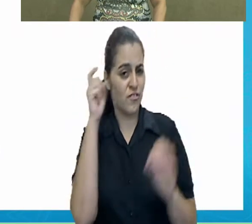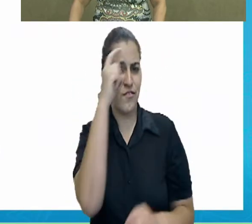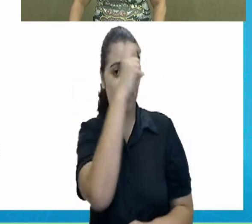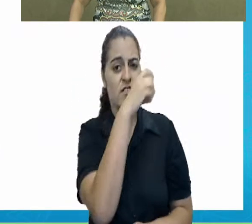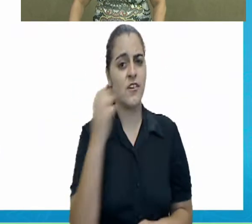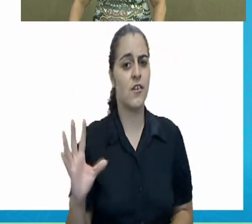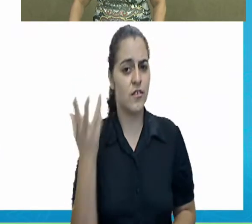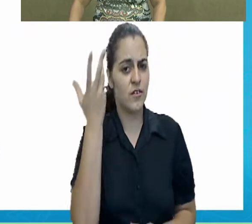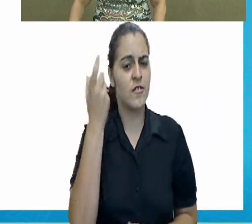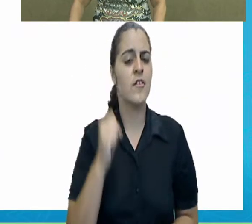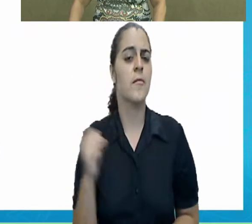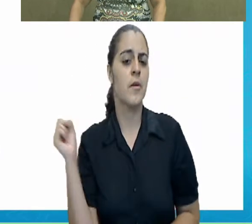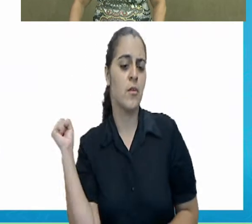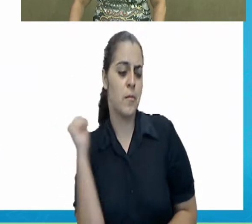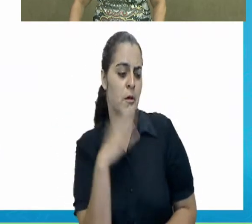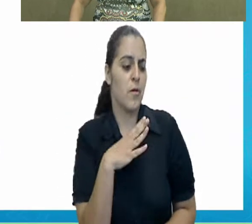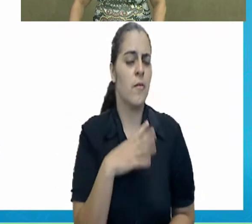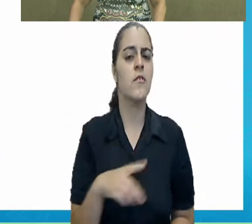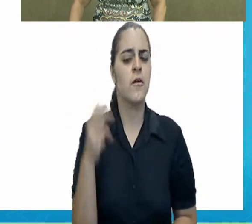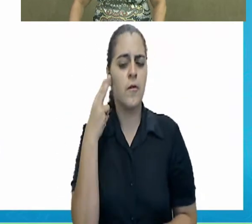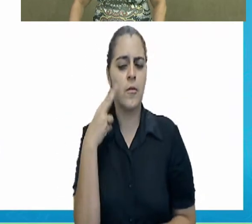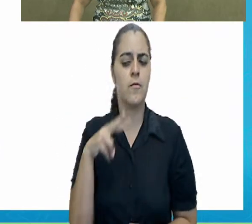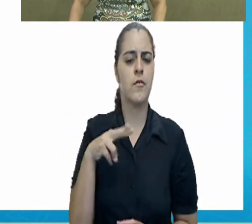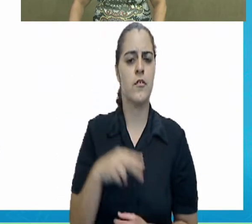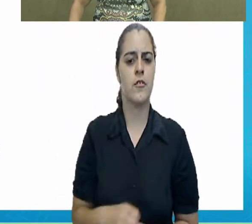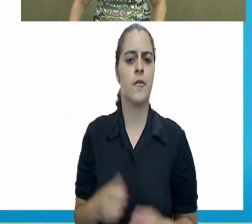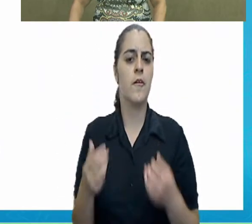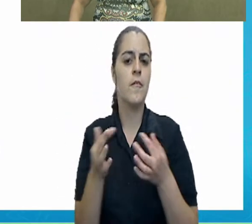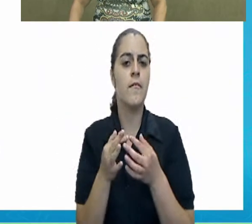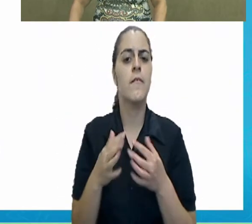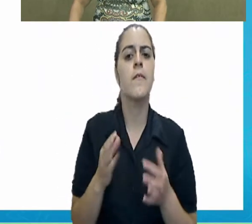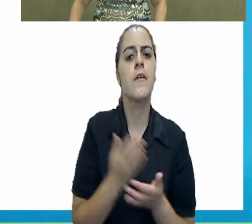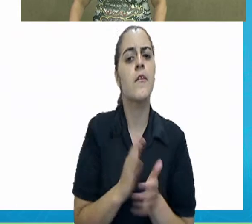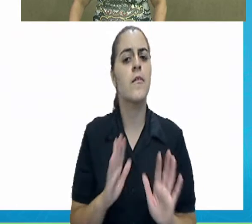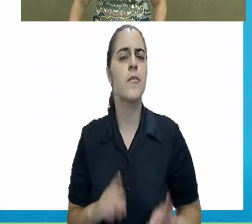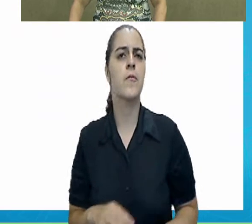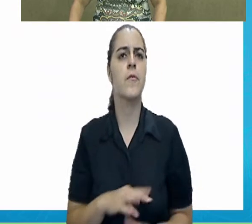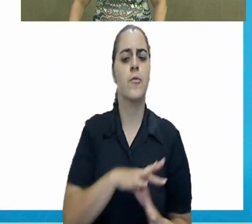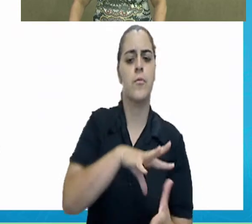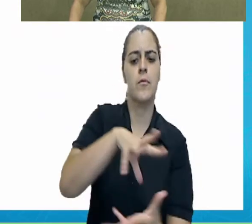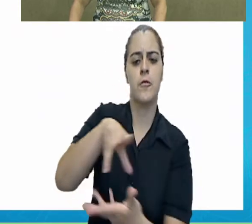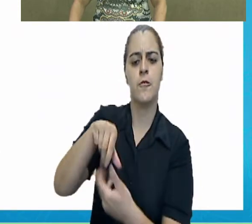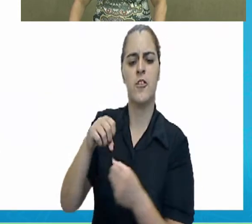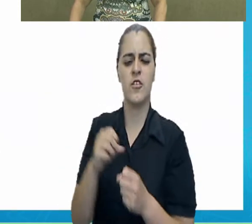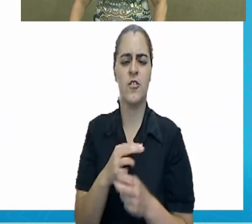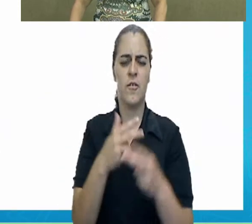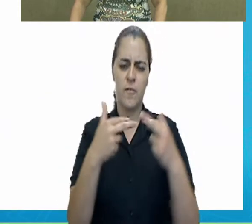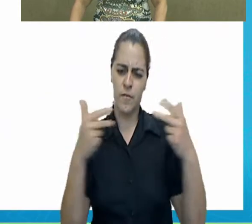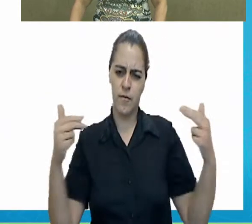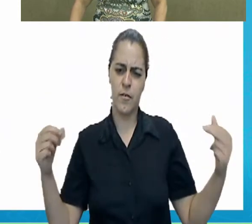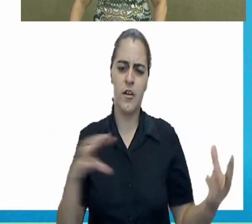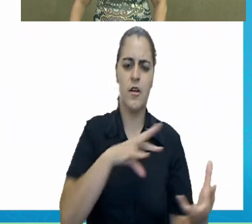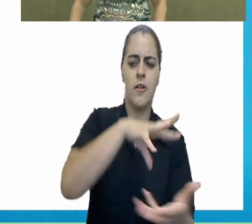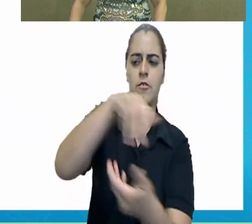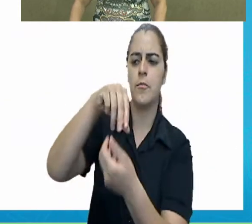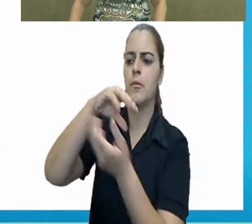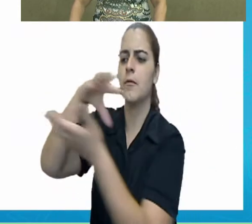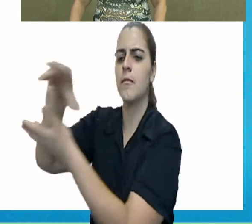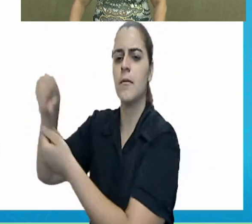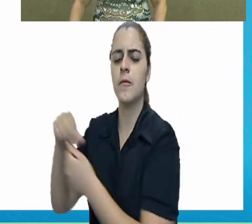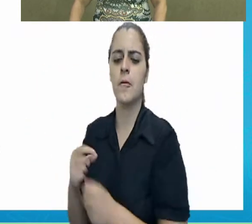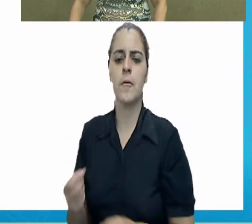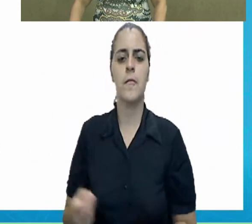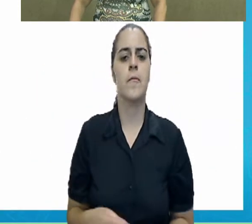supernovas já foram observadas. Afinal, em um universo com milhões de galáxias, quem